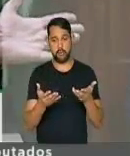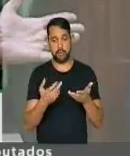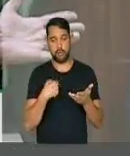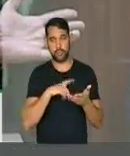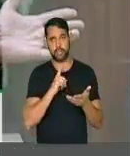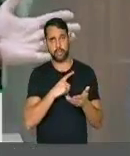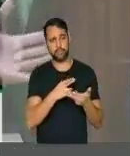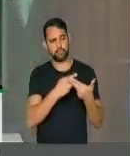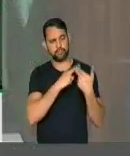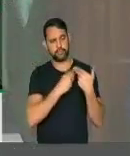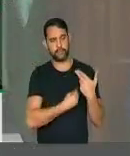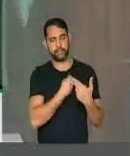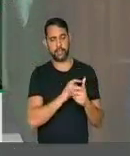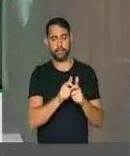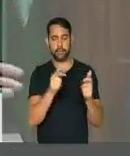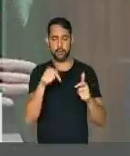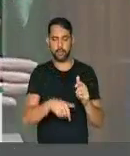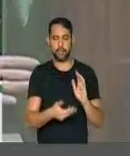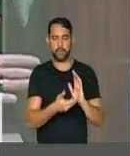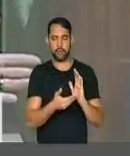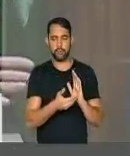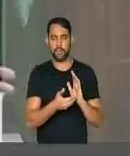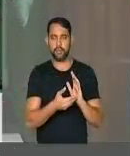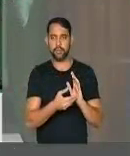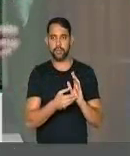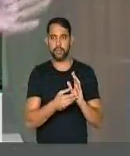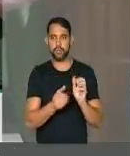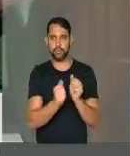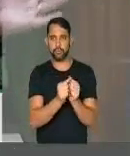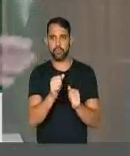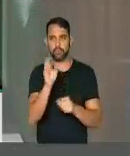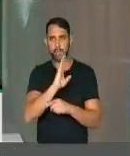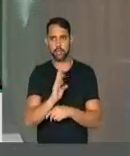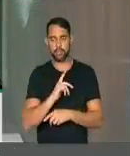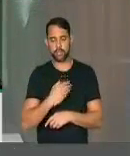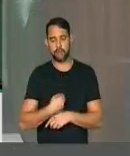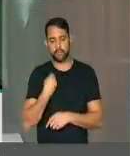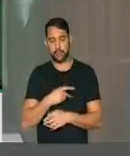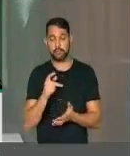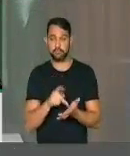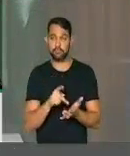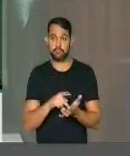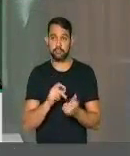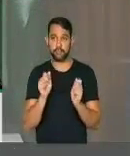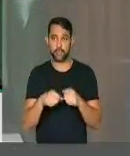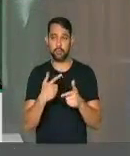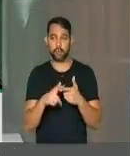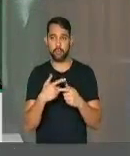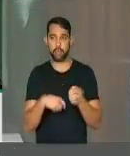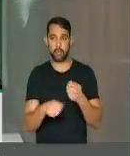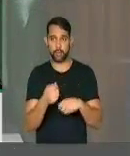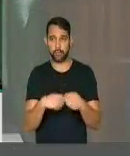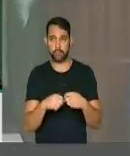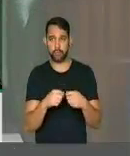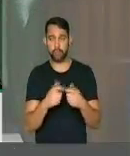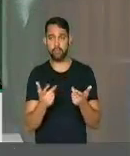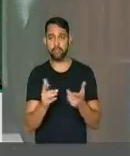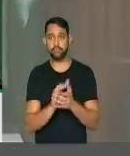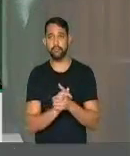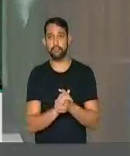nós temos uma responsabilidade muito grande com o nosso país. Nós estamos vivendo aí, sim, uma crise econômica,